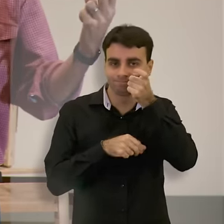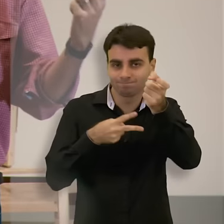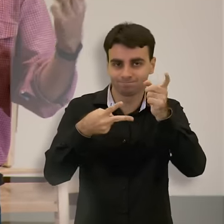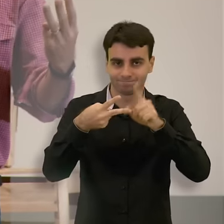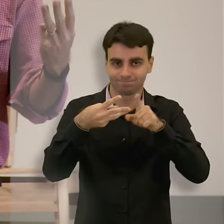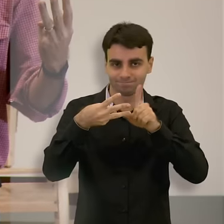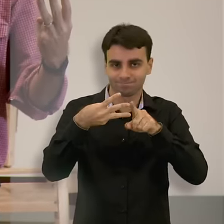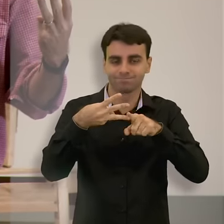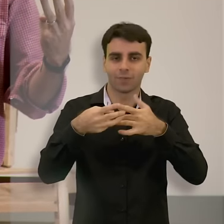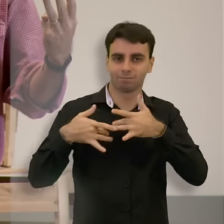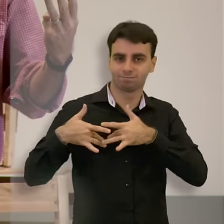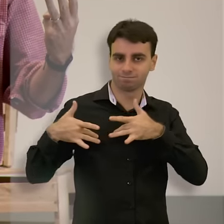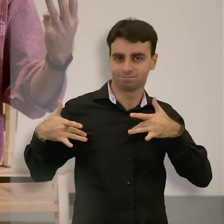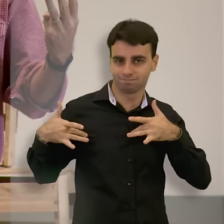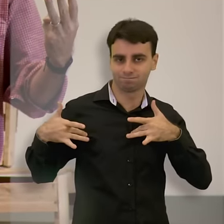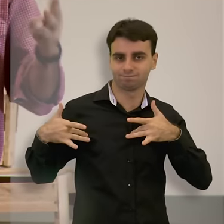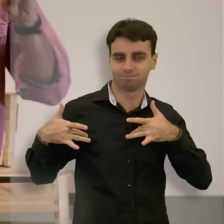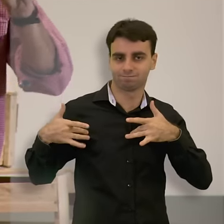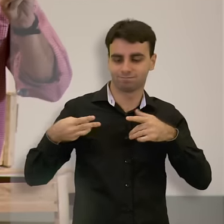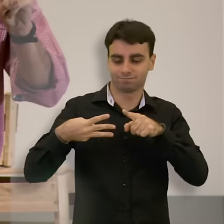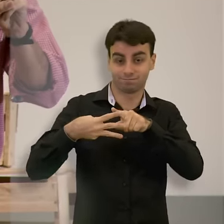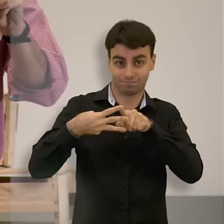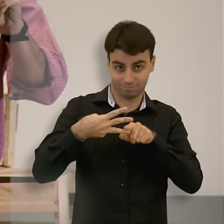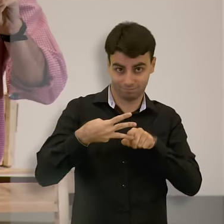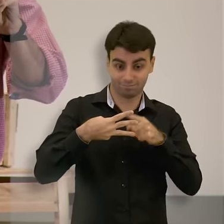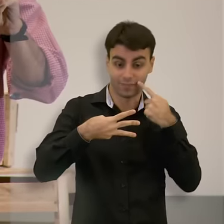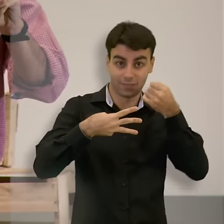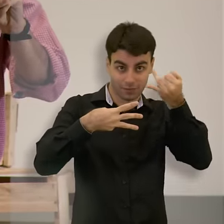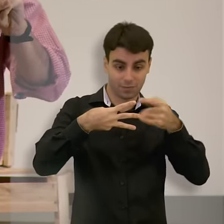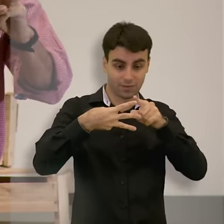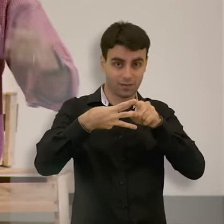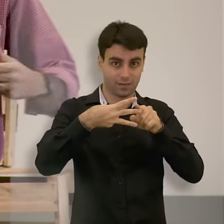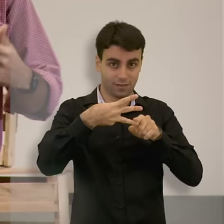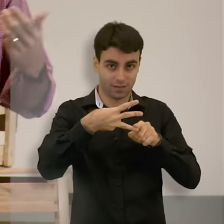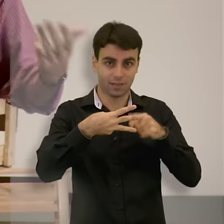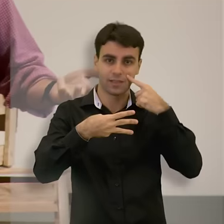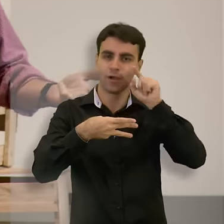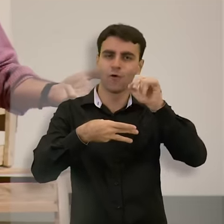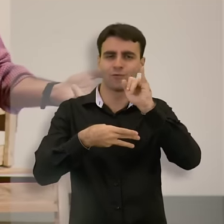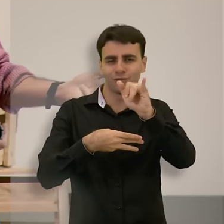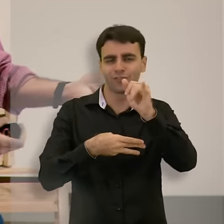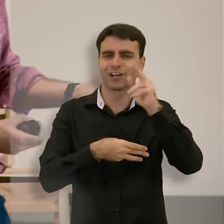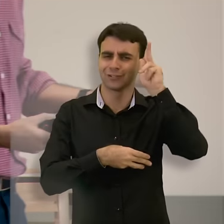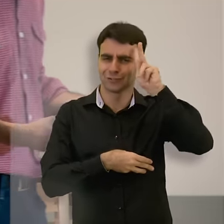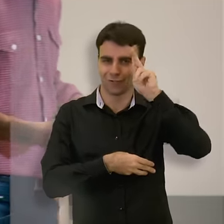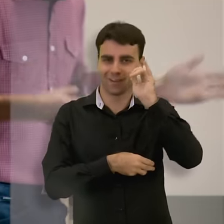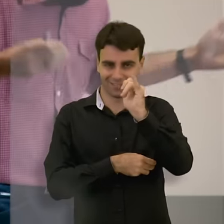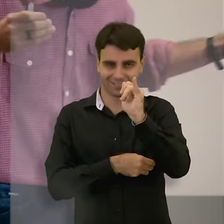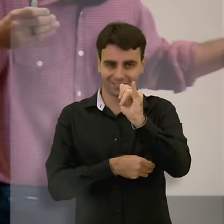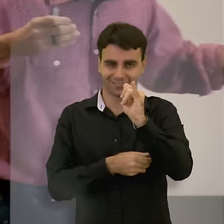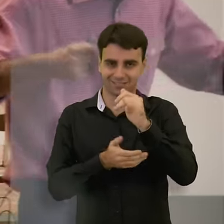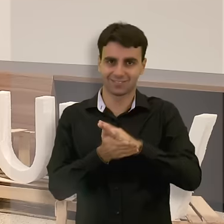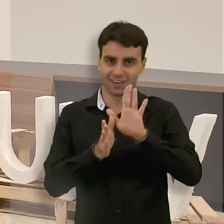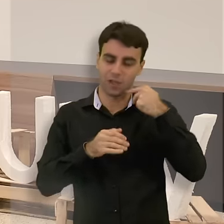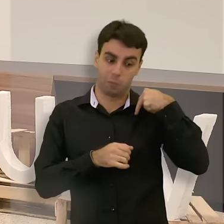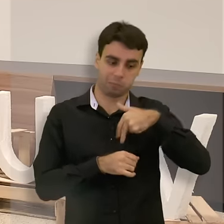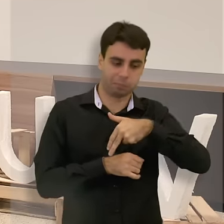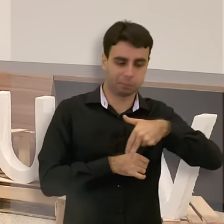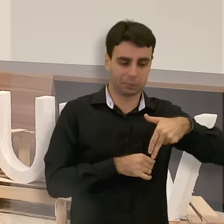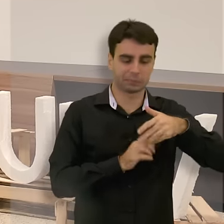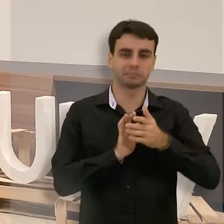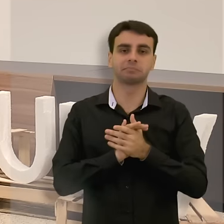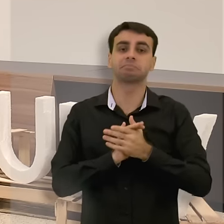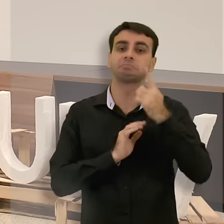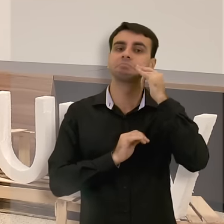e compaixão. E, para falar desses três, eu prefiro contar uma história, vou sair do círculo vermelho,